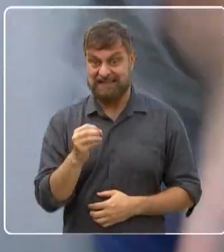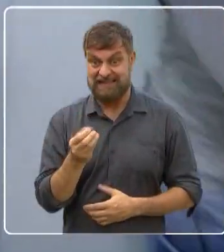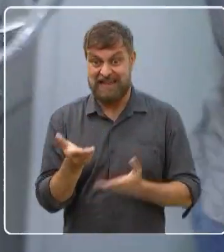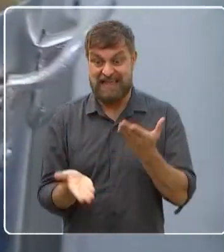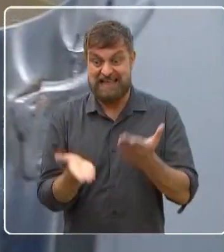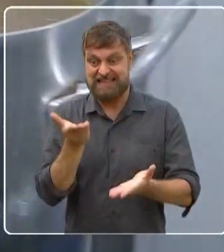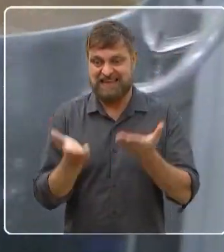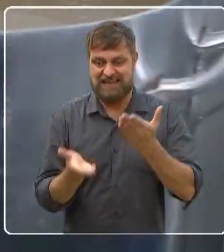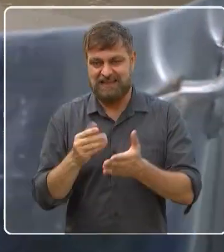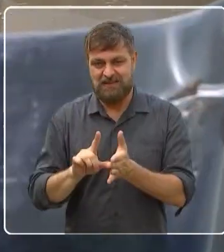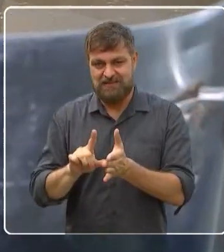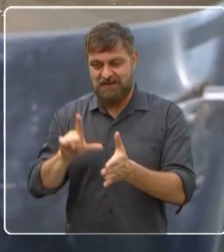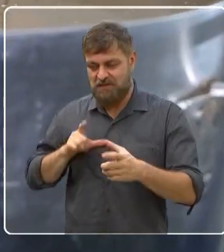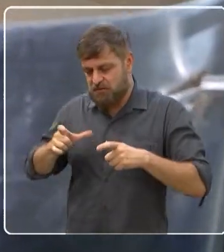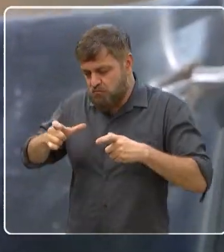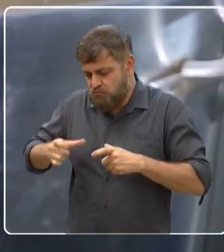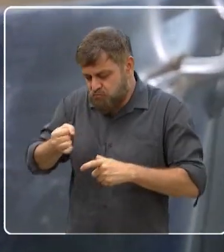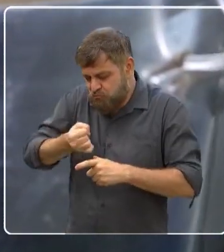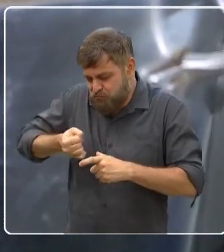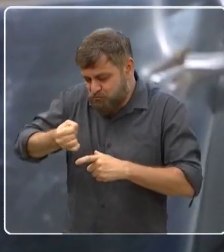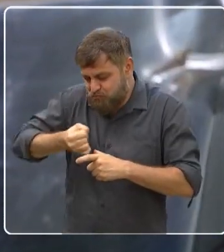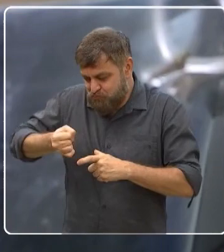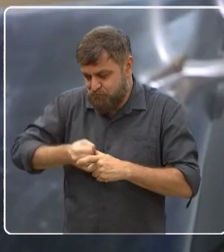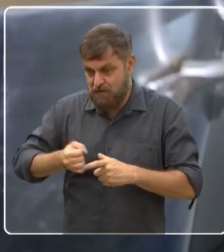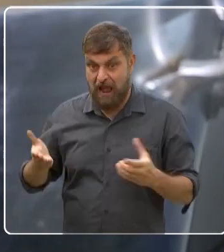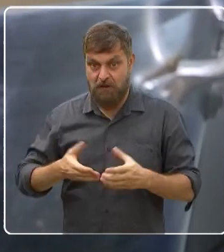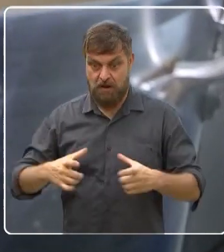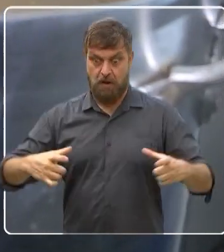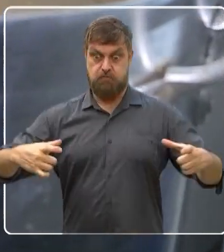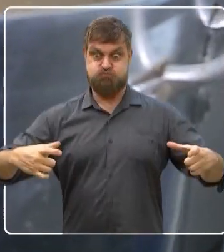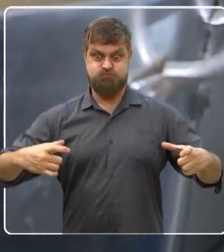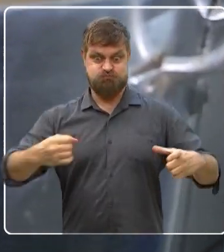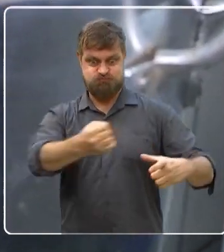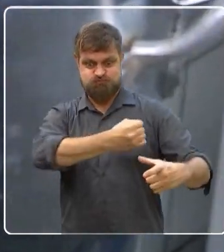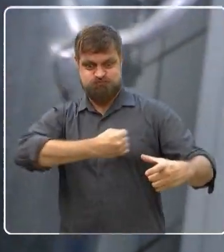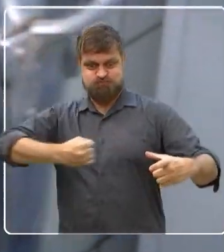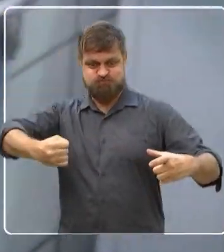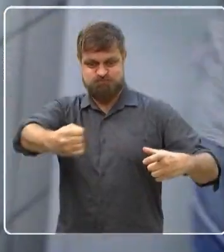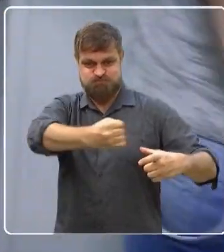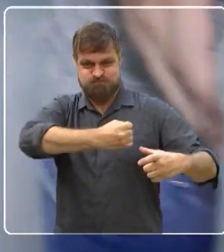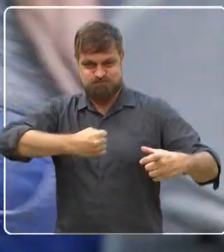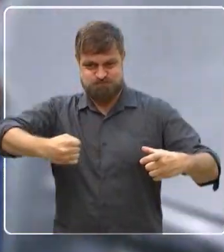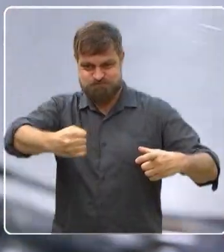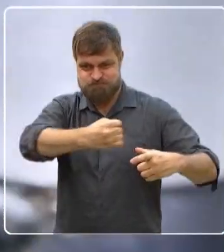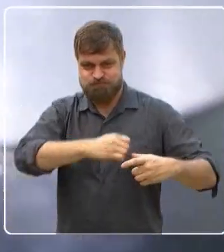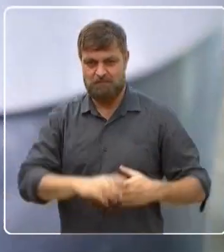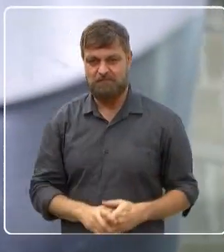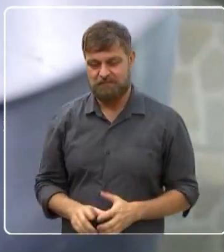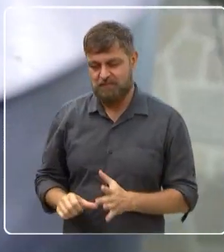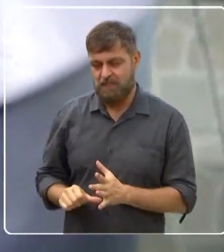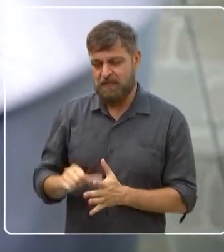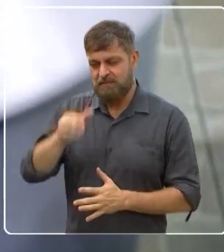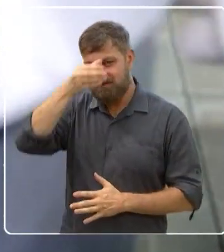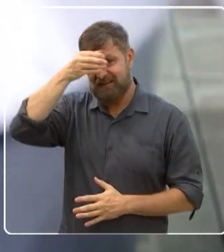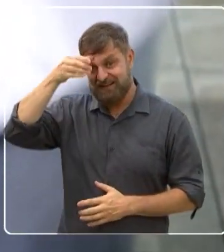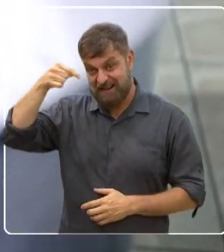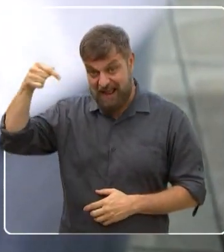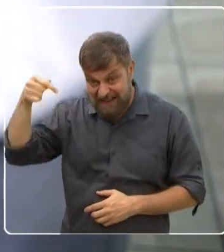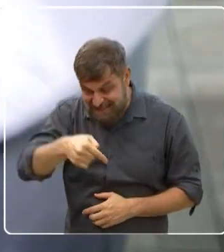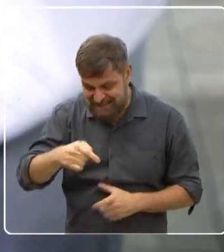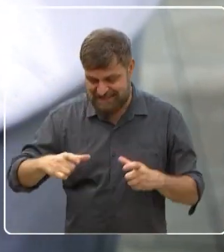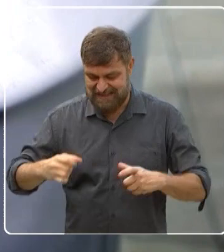Então quer dizer, antes era feito aqui? Era feito aqui. Puxa vida! Era os nossos primeiros clientes, foi nessa